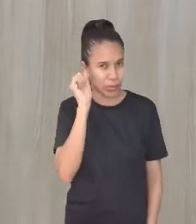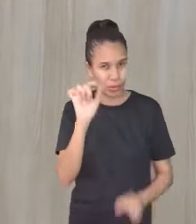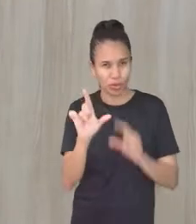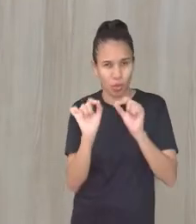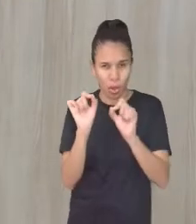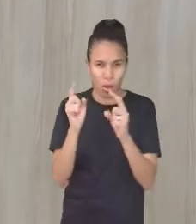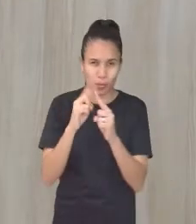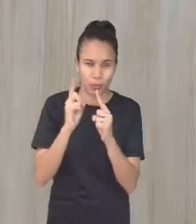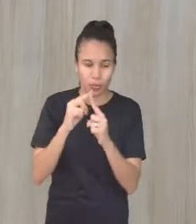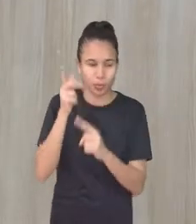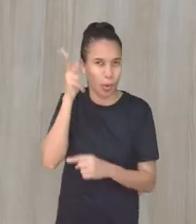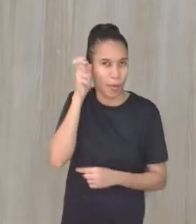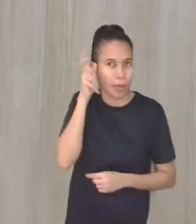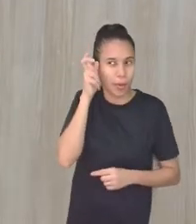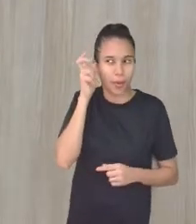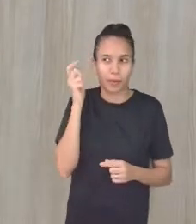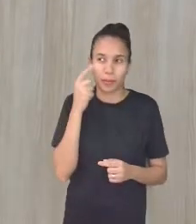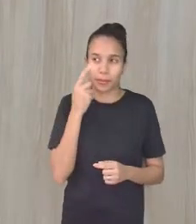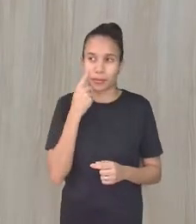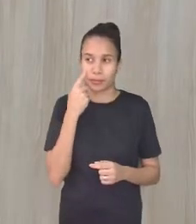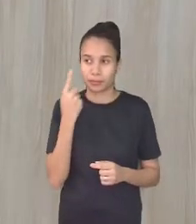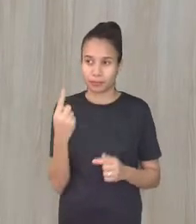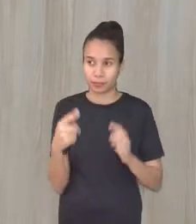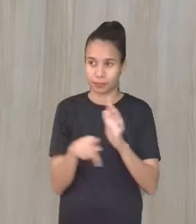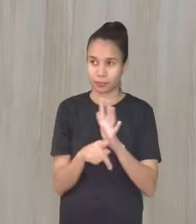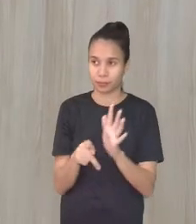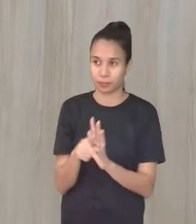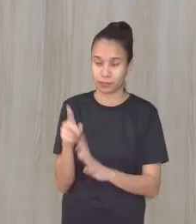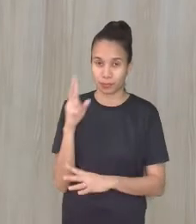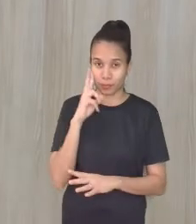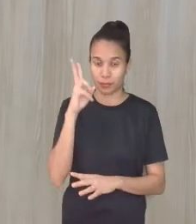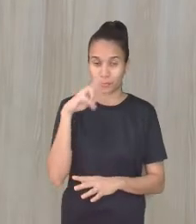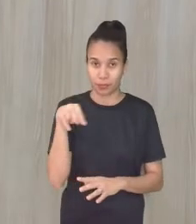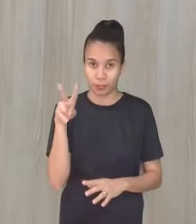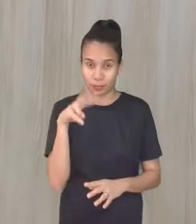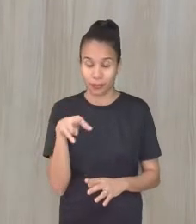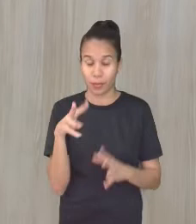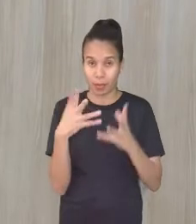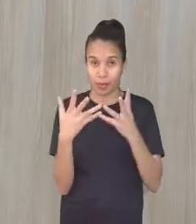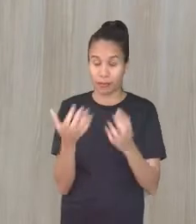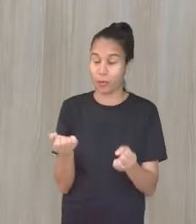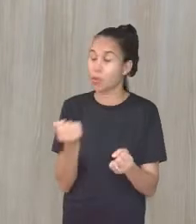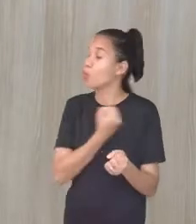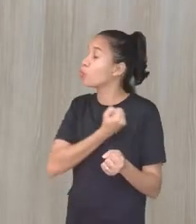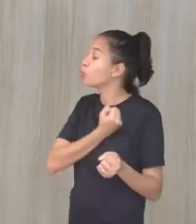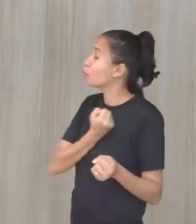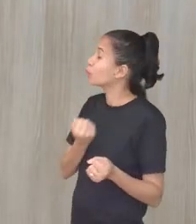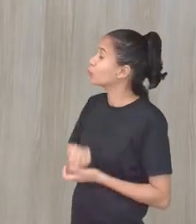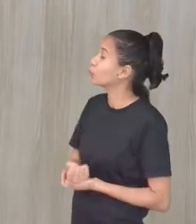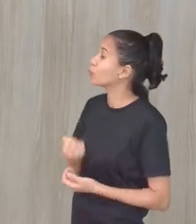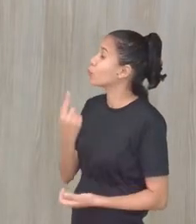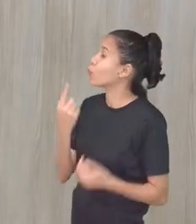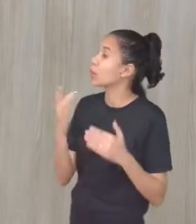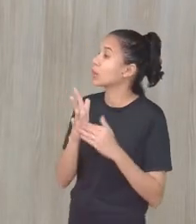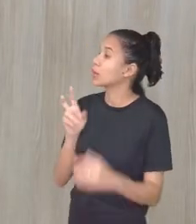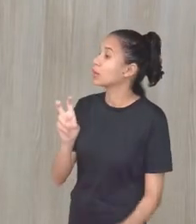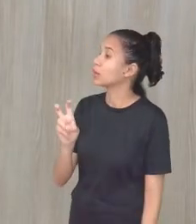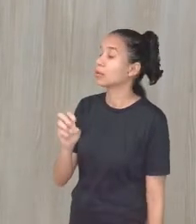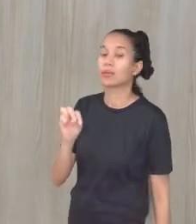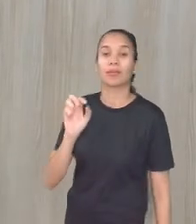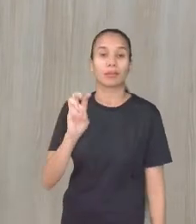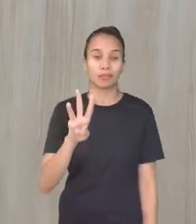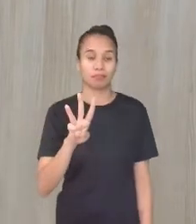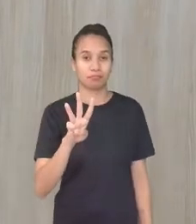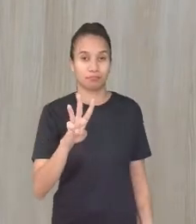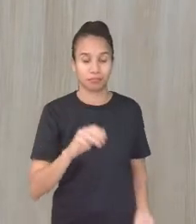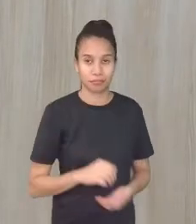escolher a audição. Então, eu vou olhar aqui para o ladinho da orelha. Então, vamos lá. E o número, professora Cláudia, de 1 a 5? 3.